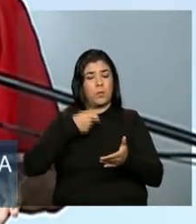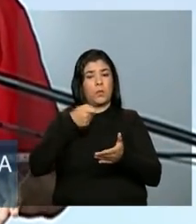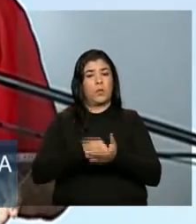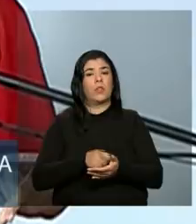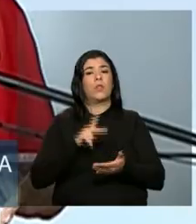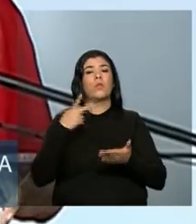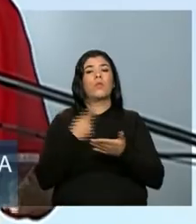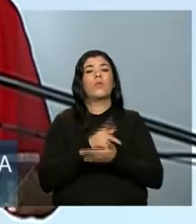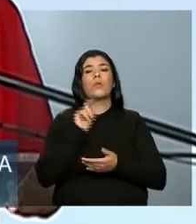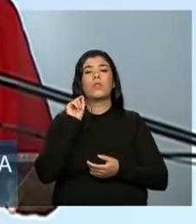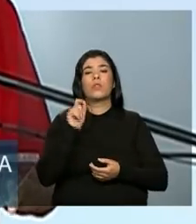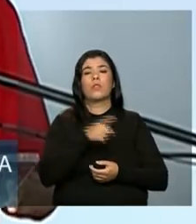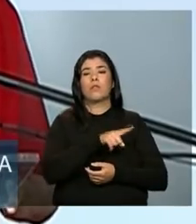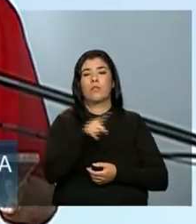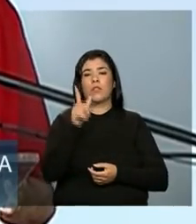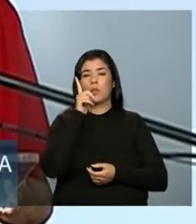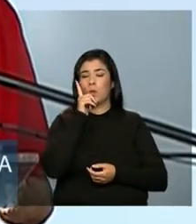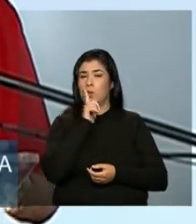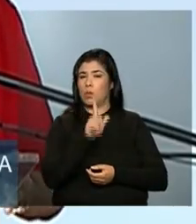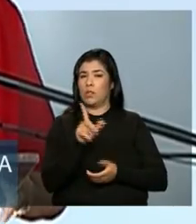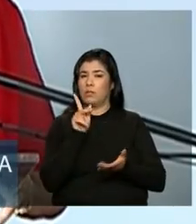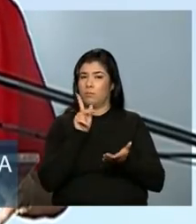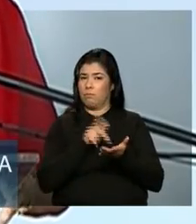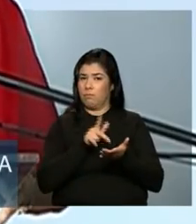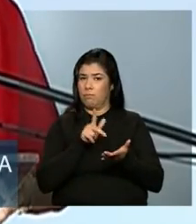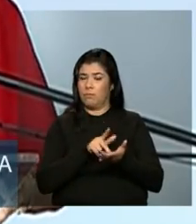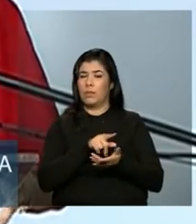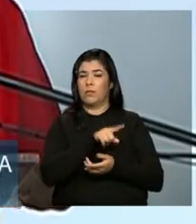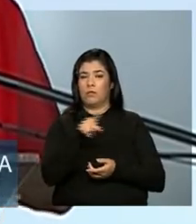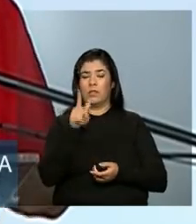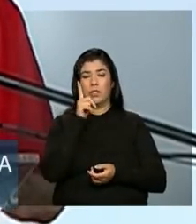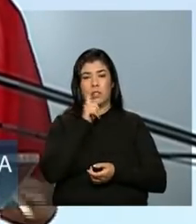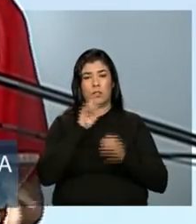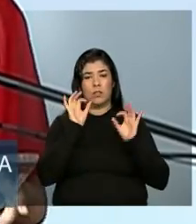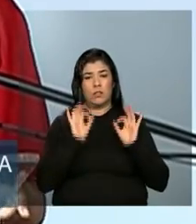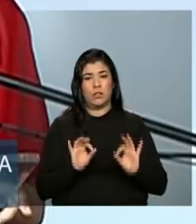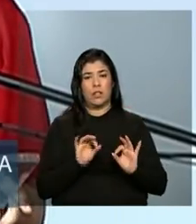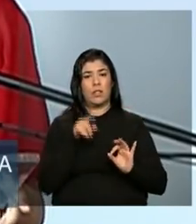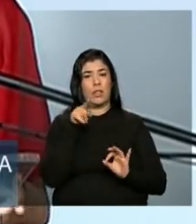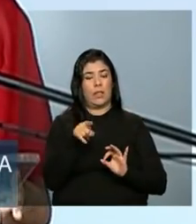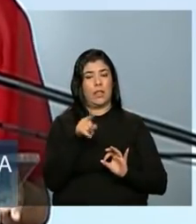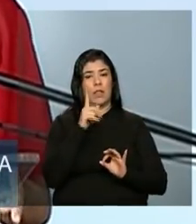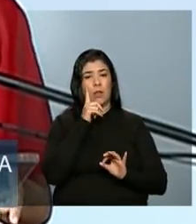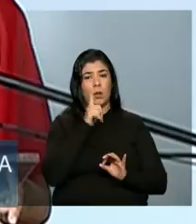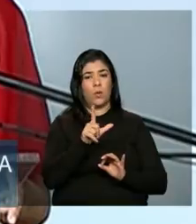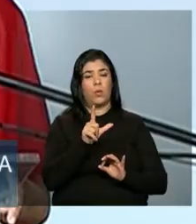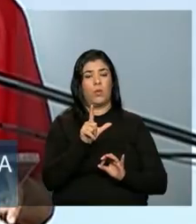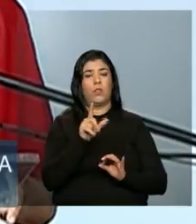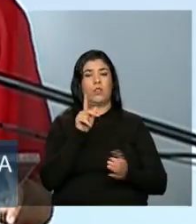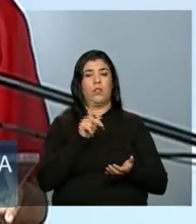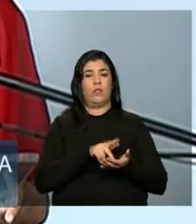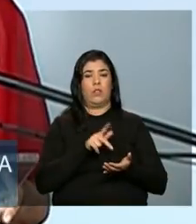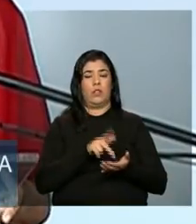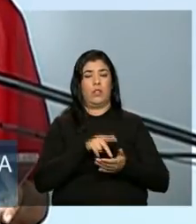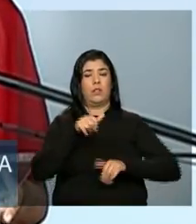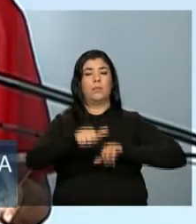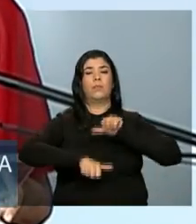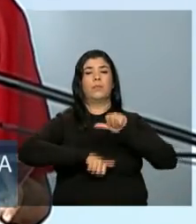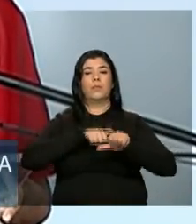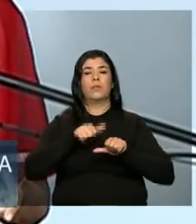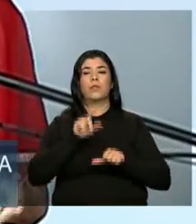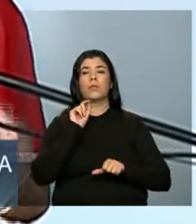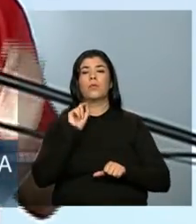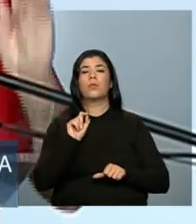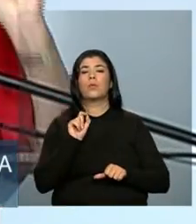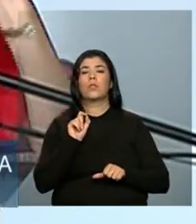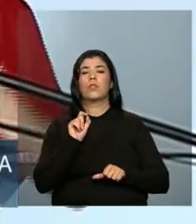essa conquista de vocês, que vocês conseguiram, essa conquista de vocês, se transforme,